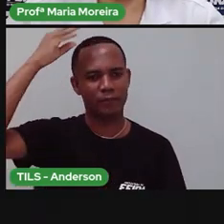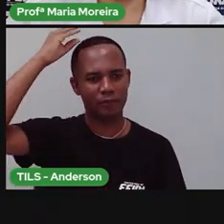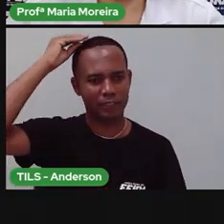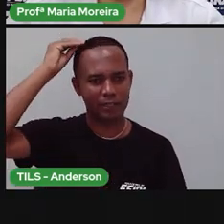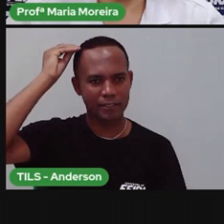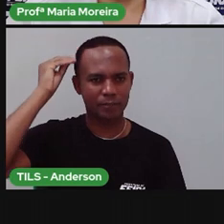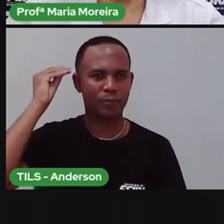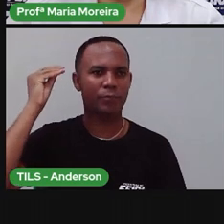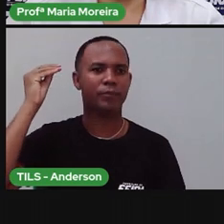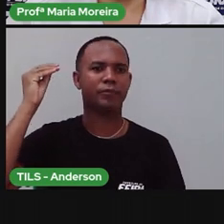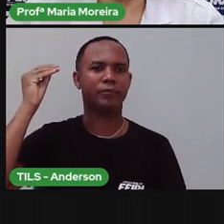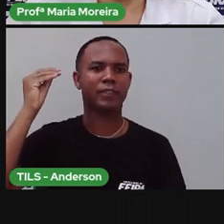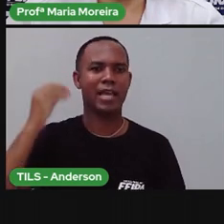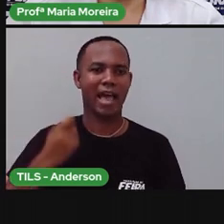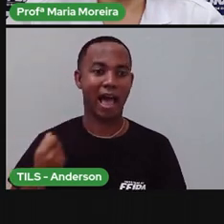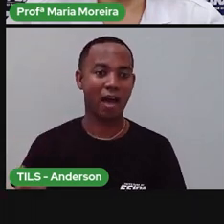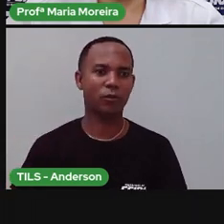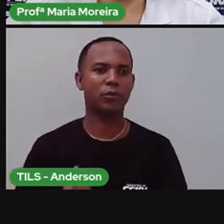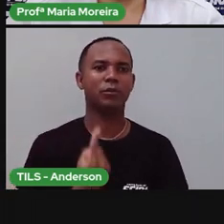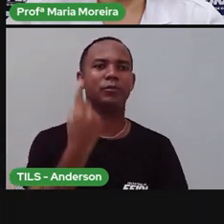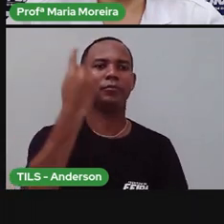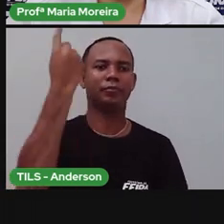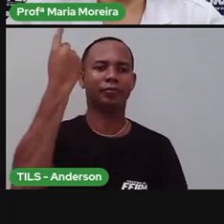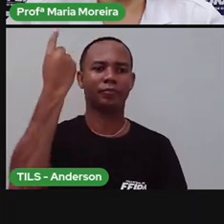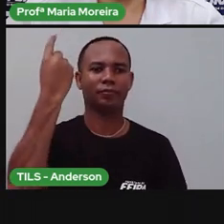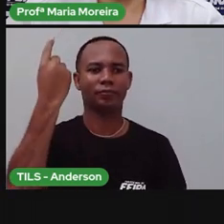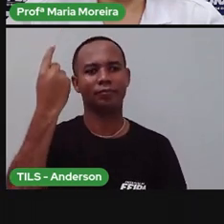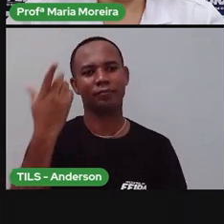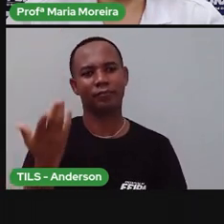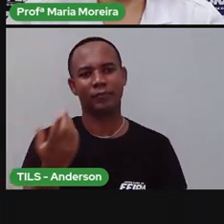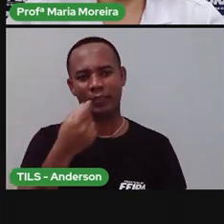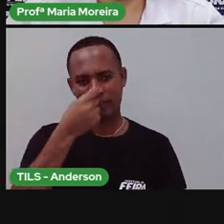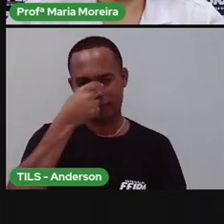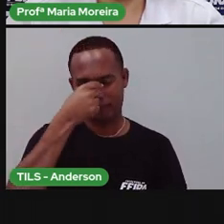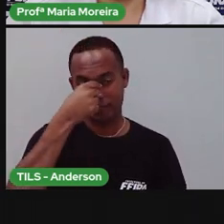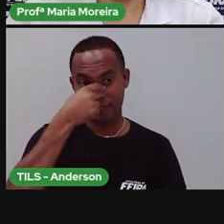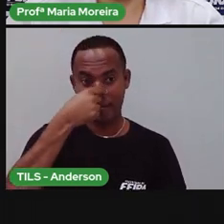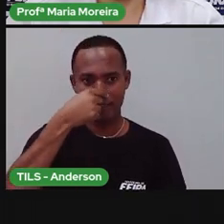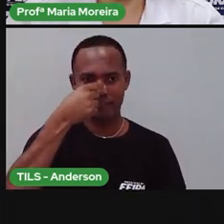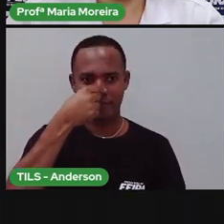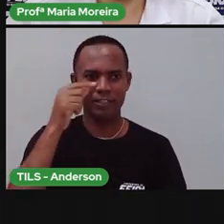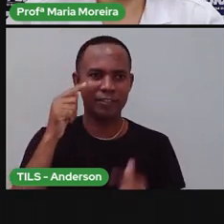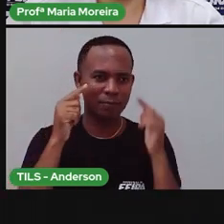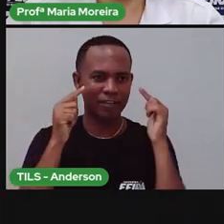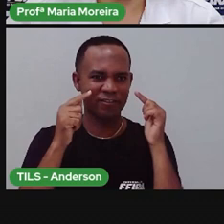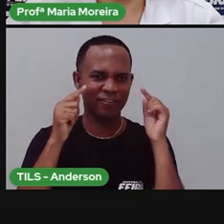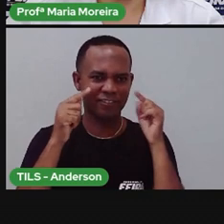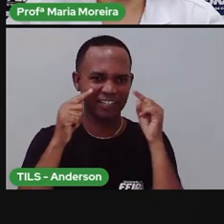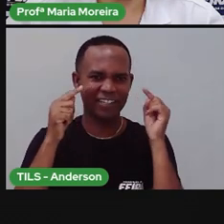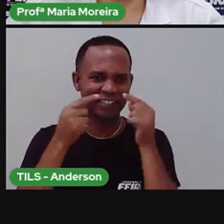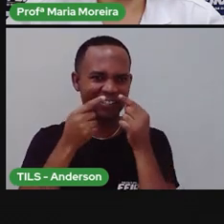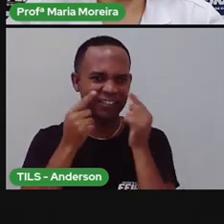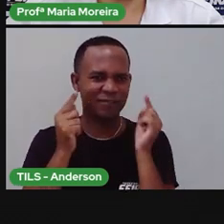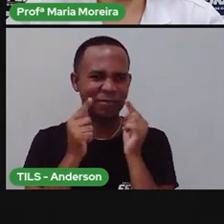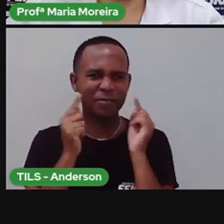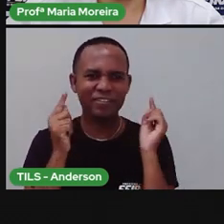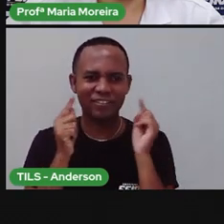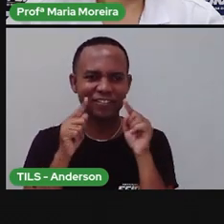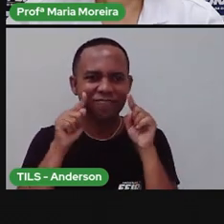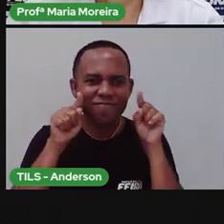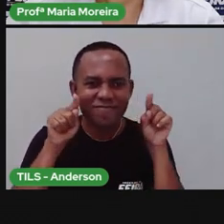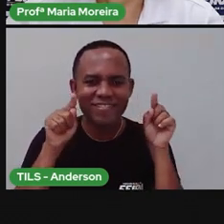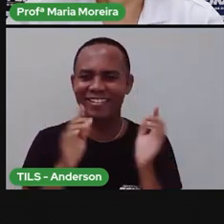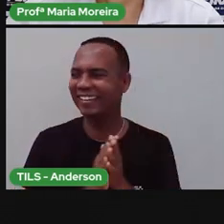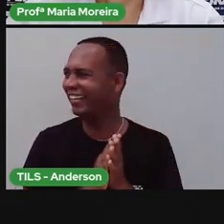O cabelo é alto. Creio. Ele é mais alto que a Pro. Ele é mais alto que